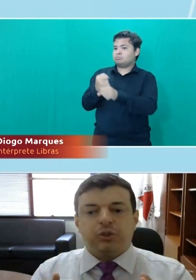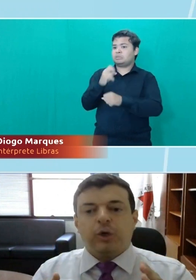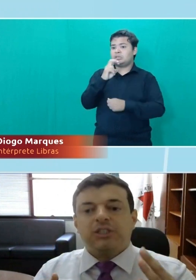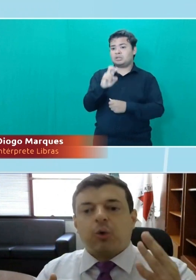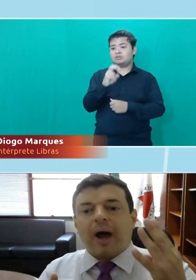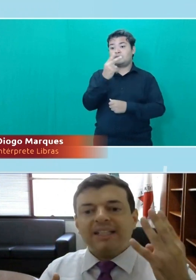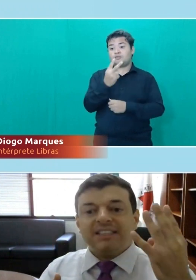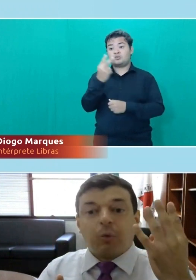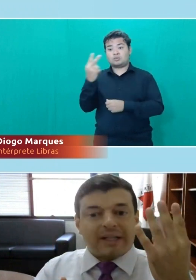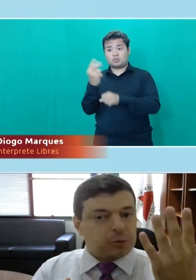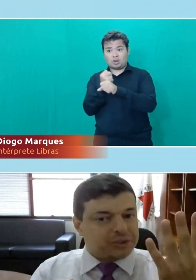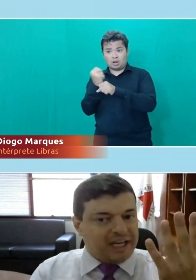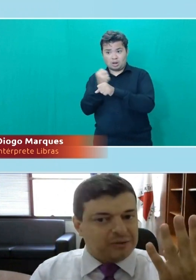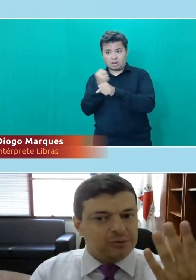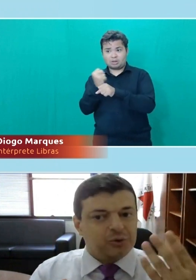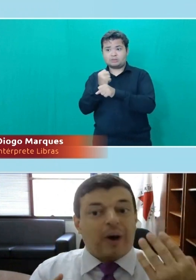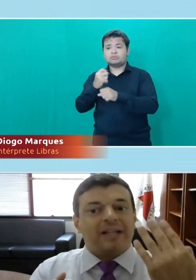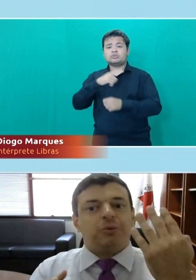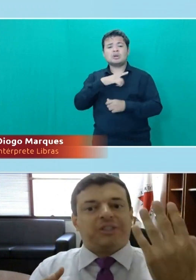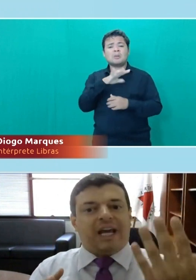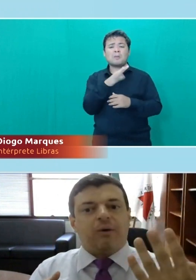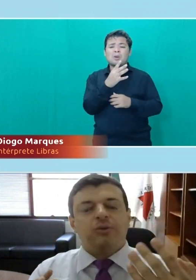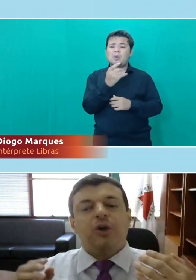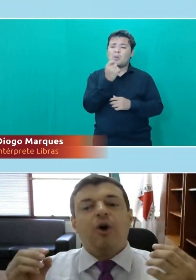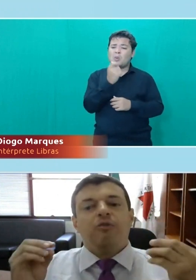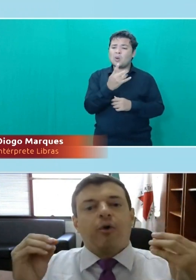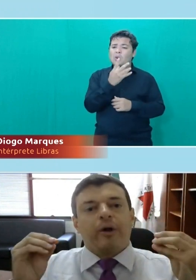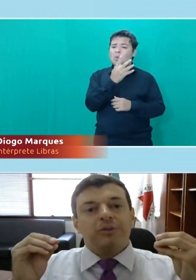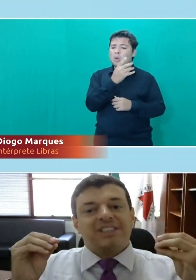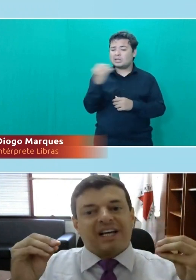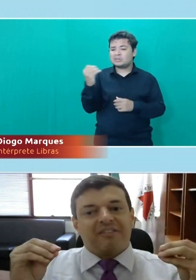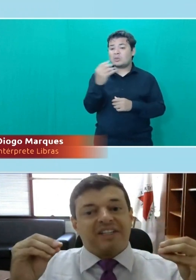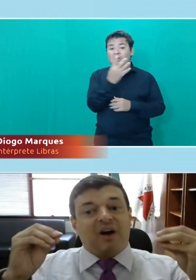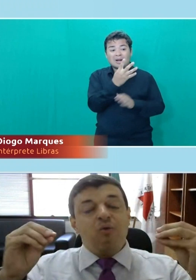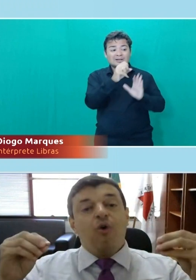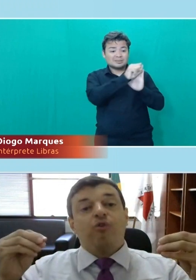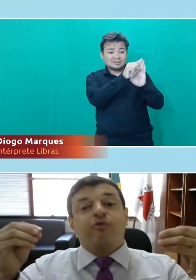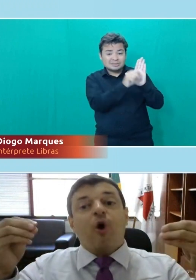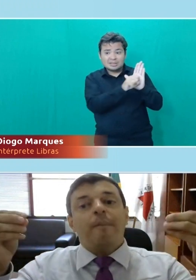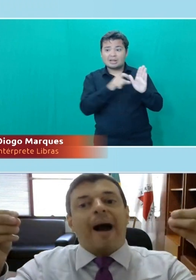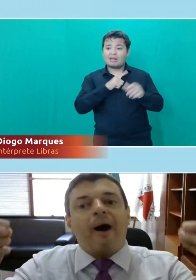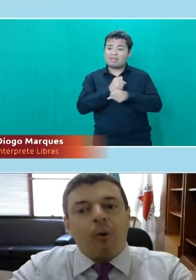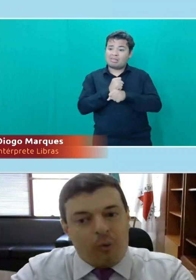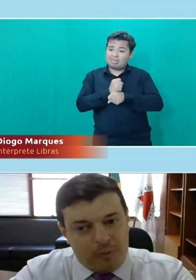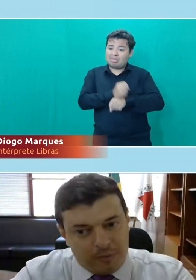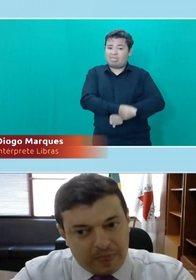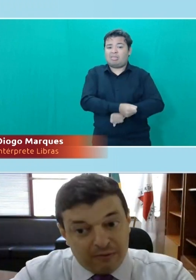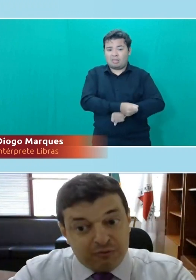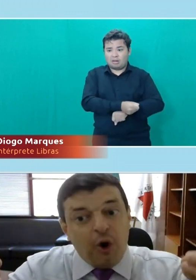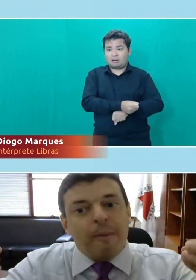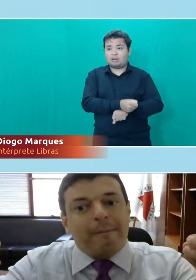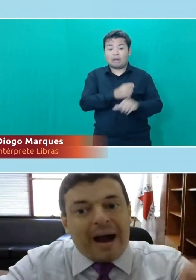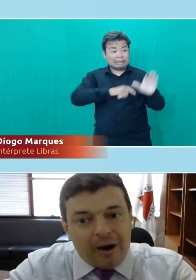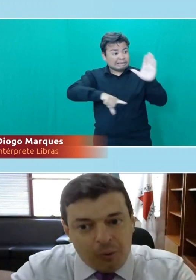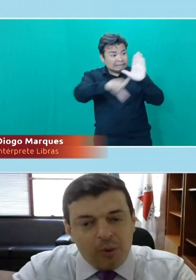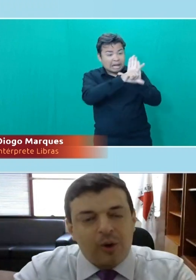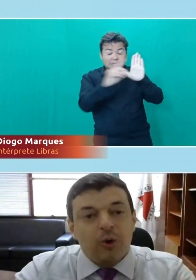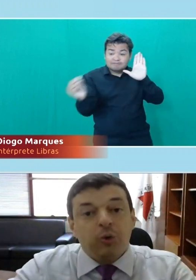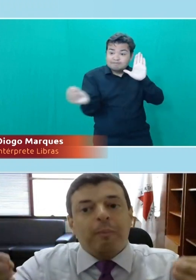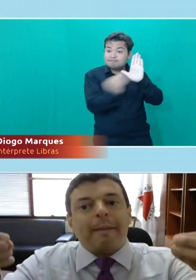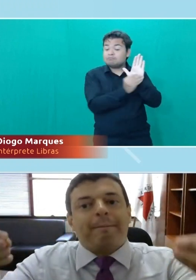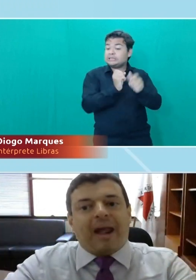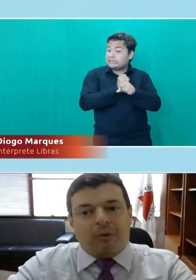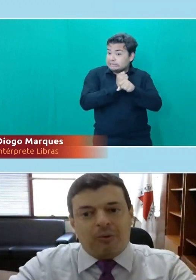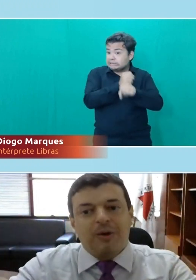522, quase 400, quatro séculos foram de escravidão formal, formal,